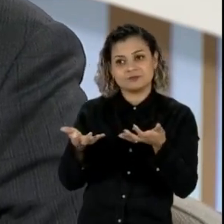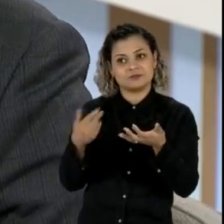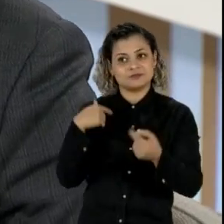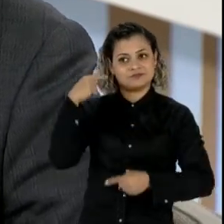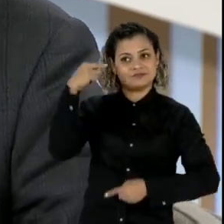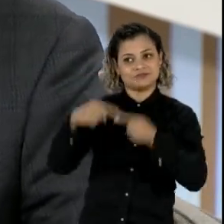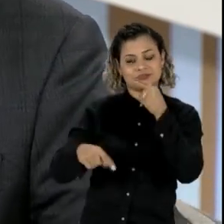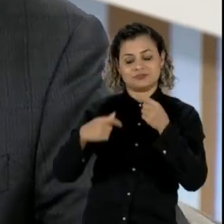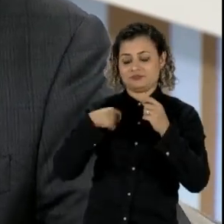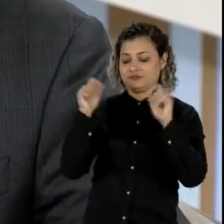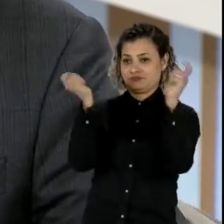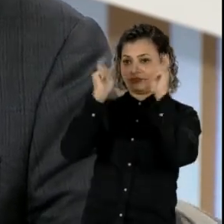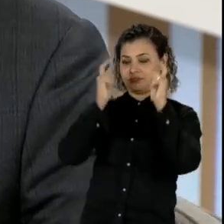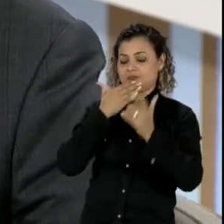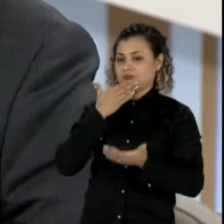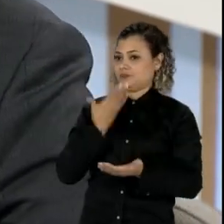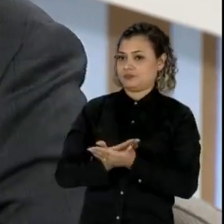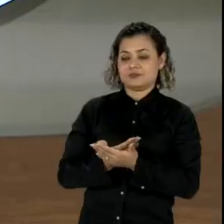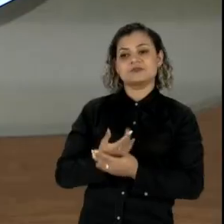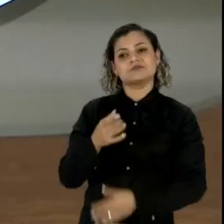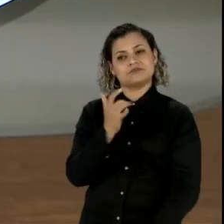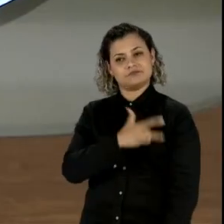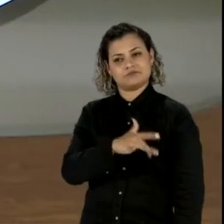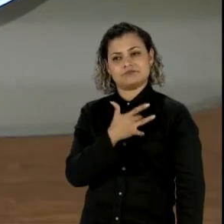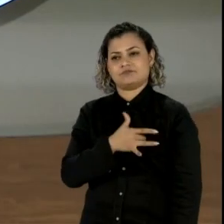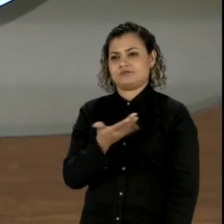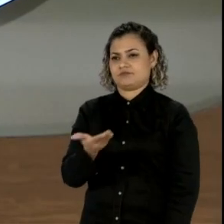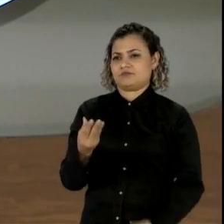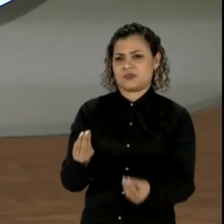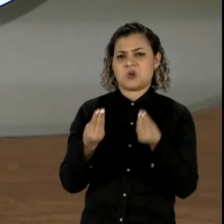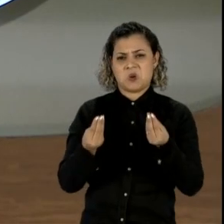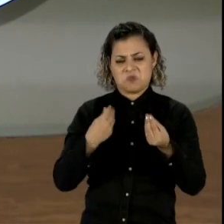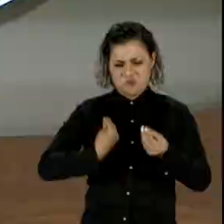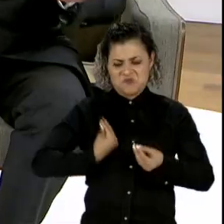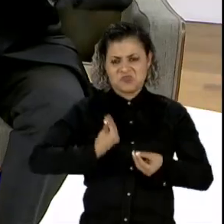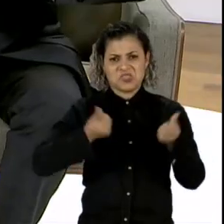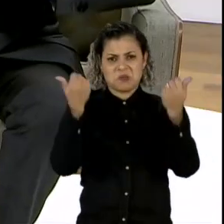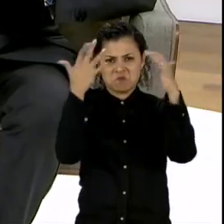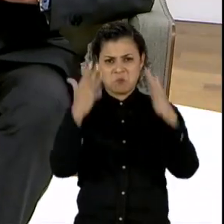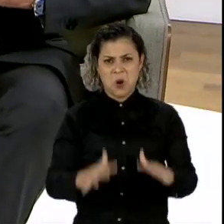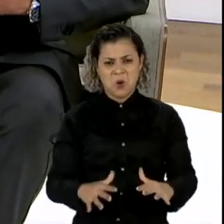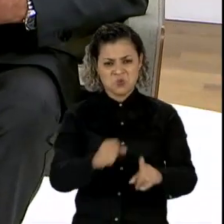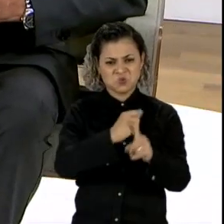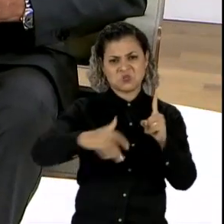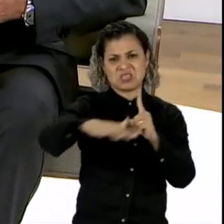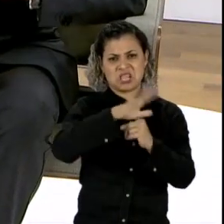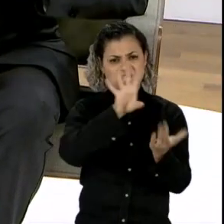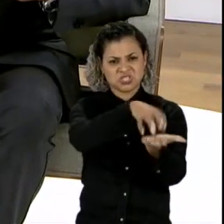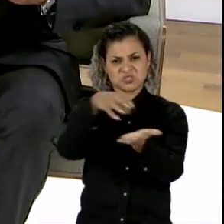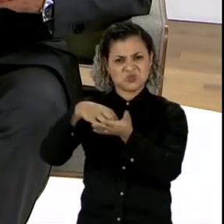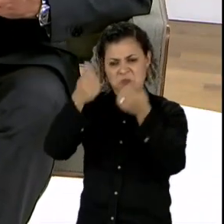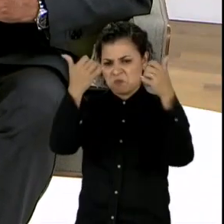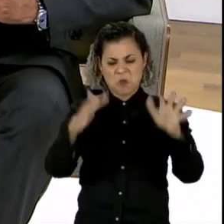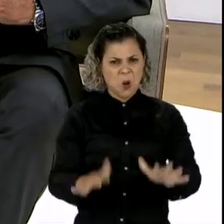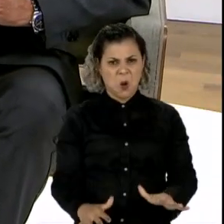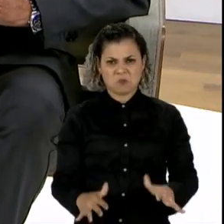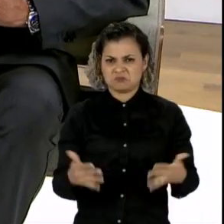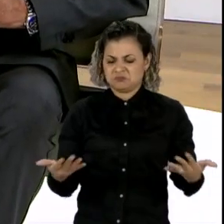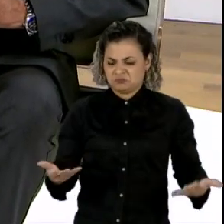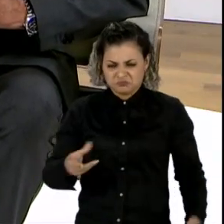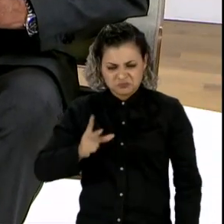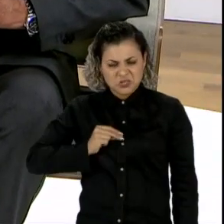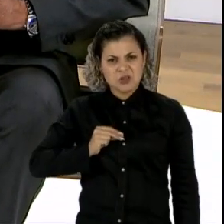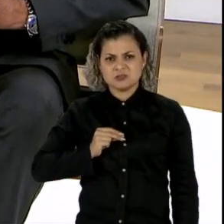realmente choca e dá pena de ver como que nós degradamos as instituições. Como que se fizeram